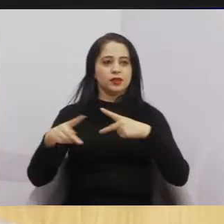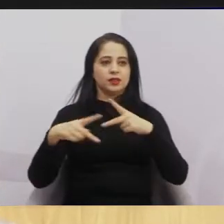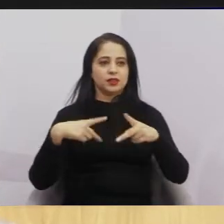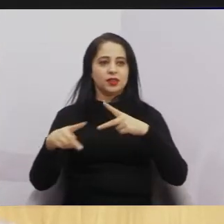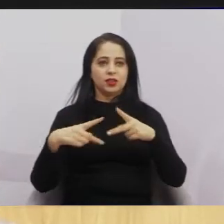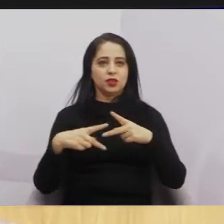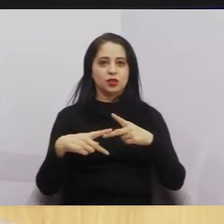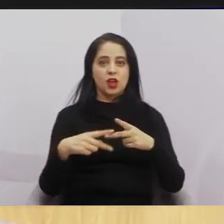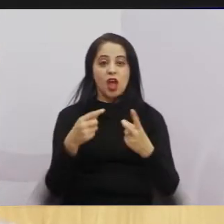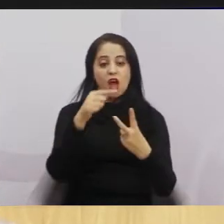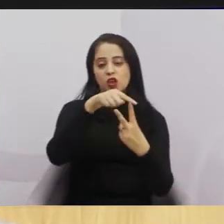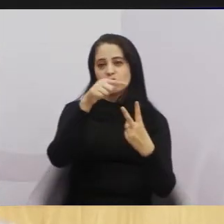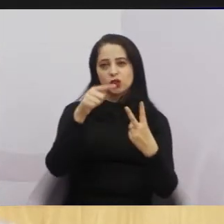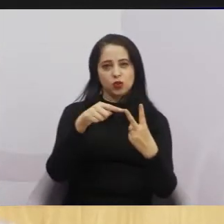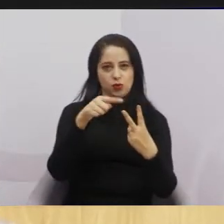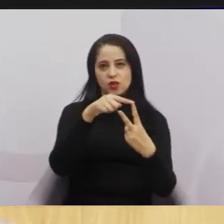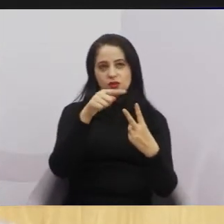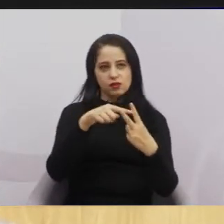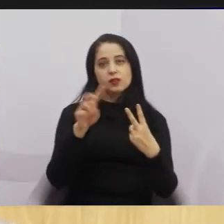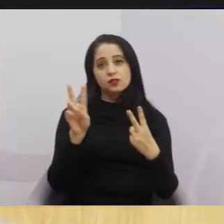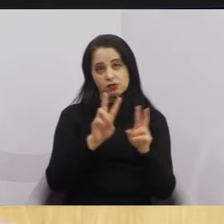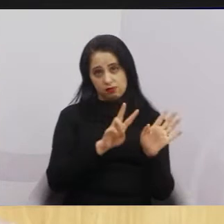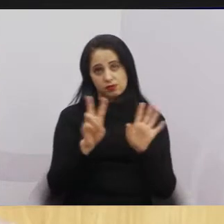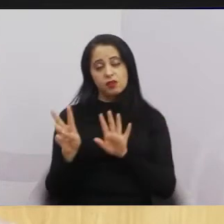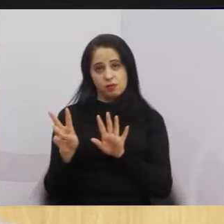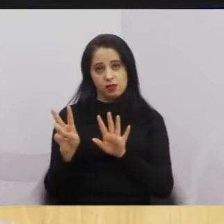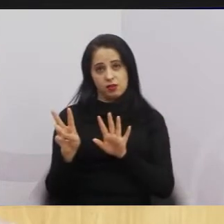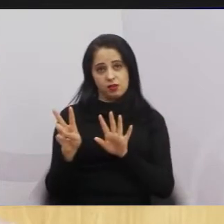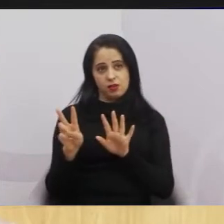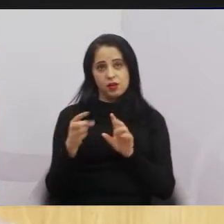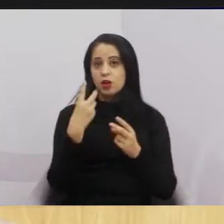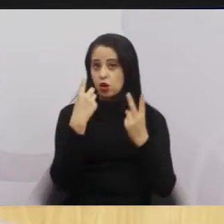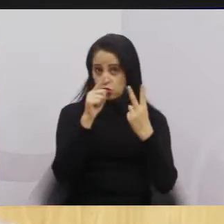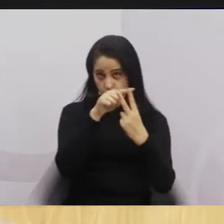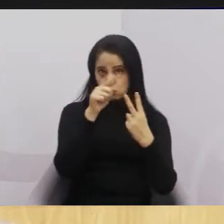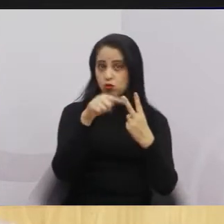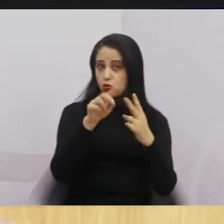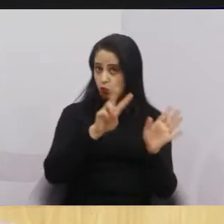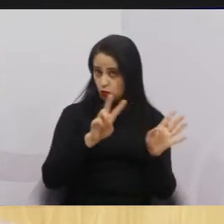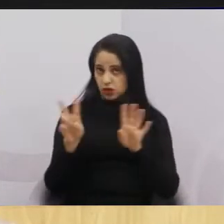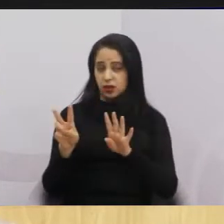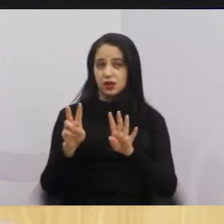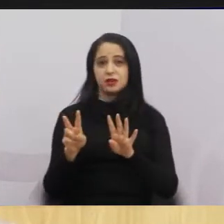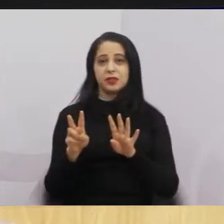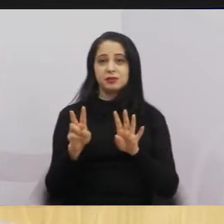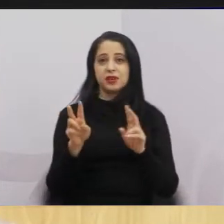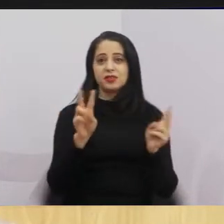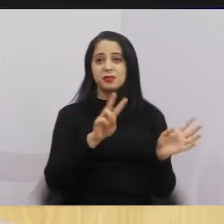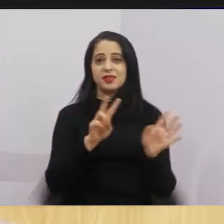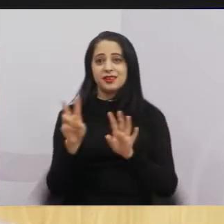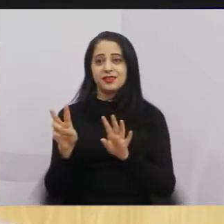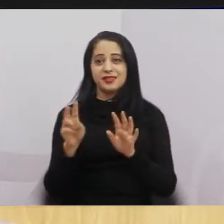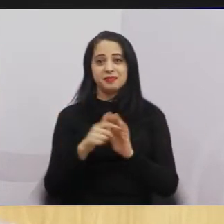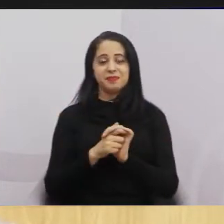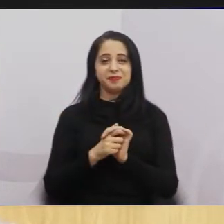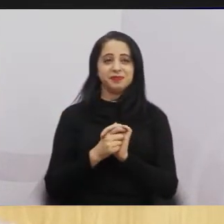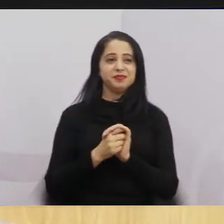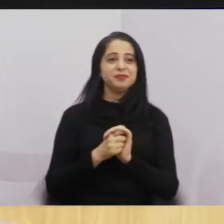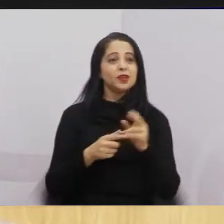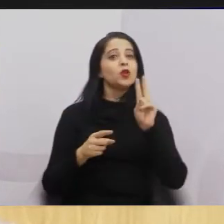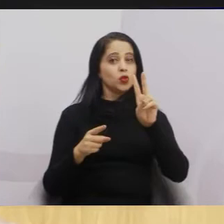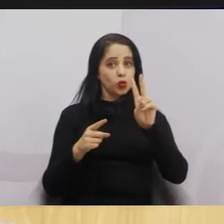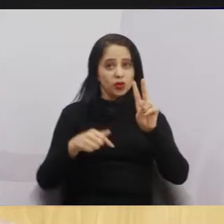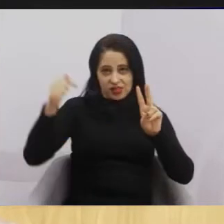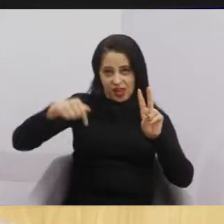sessão é duas vezes na semana, tá? É duas vezes na semana, seu presidente, duas vezes. Lá é duas,